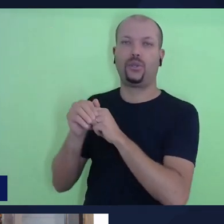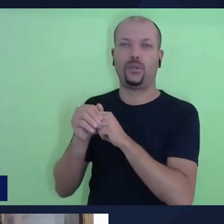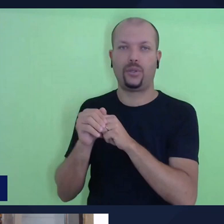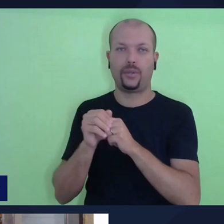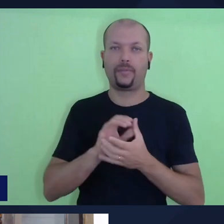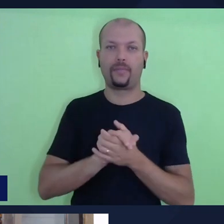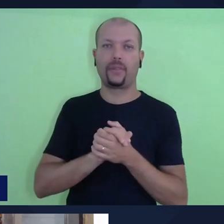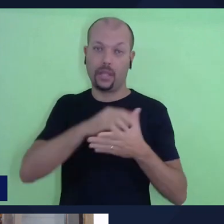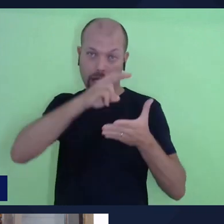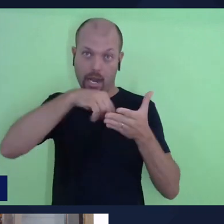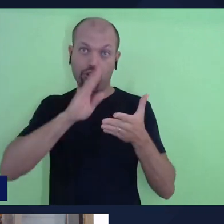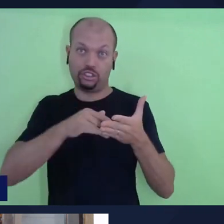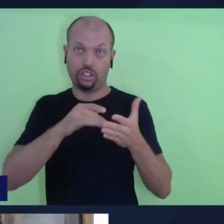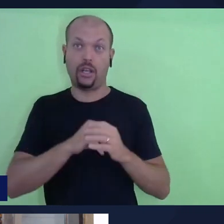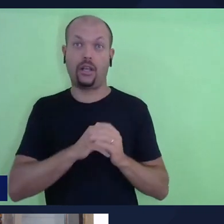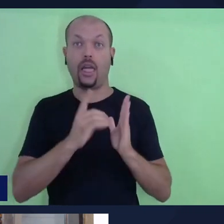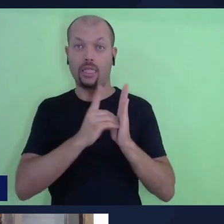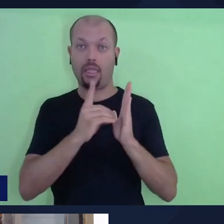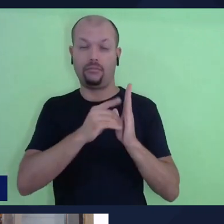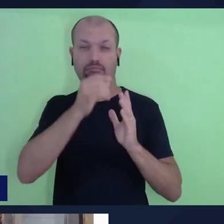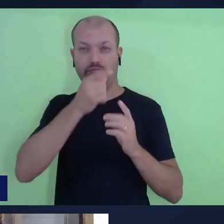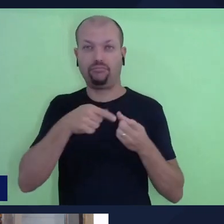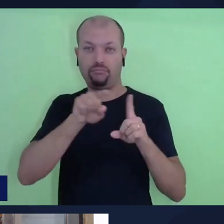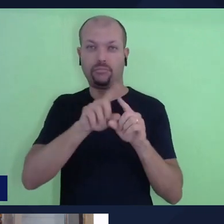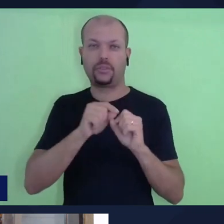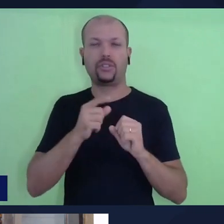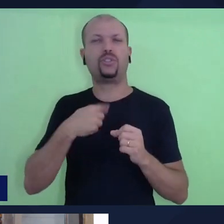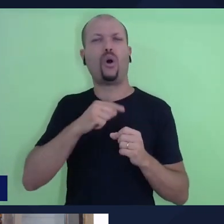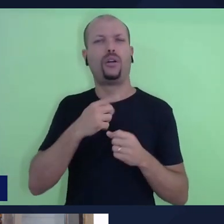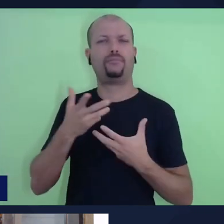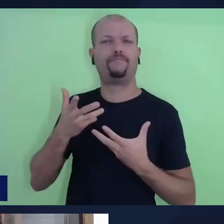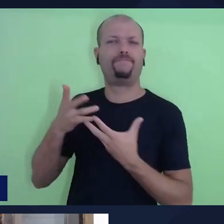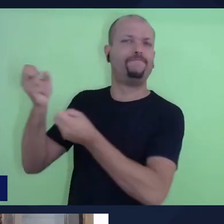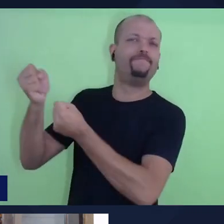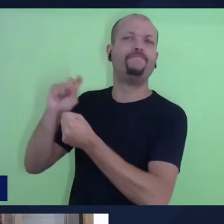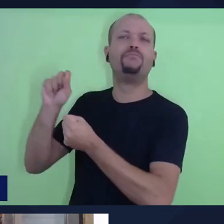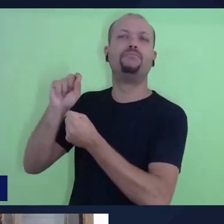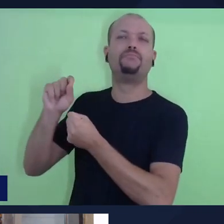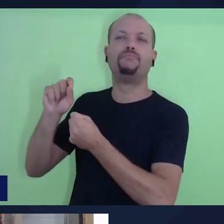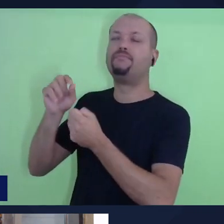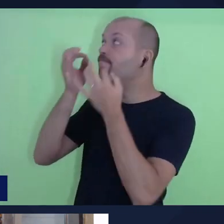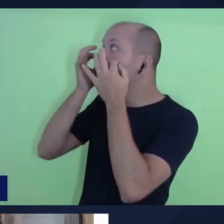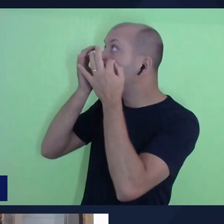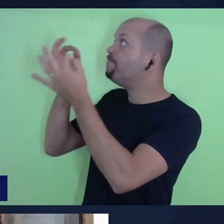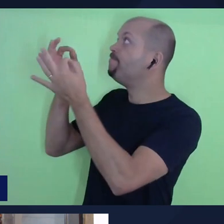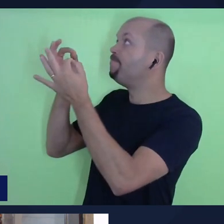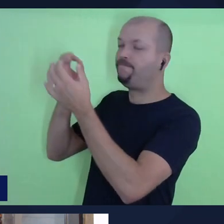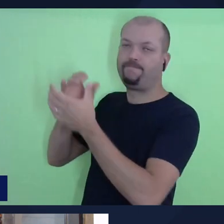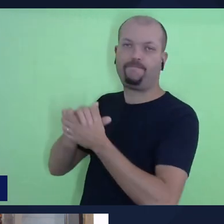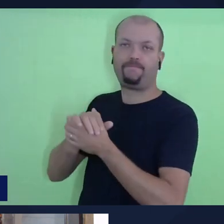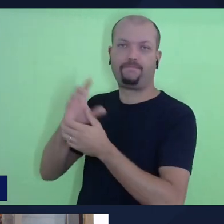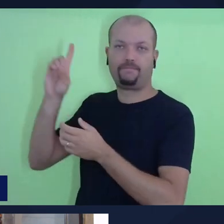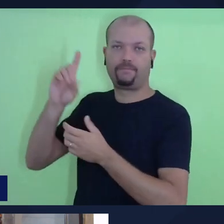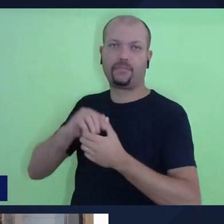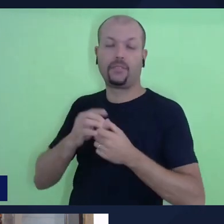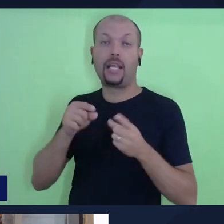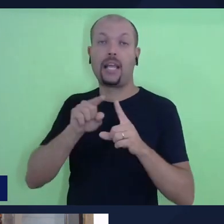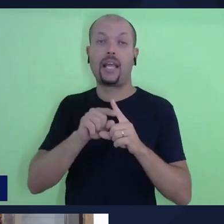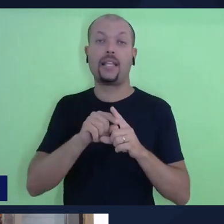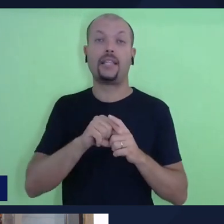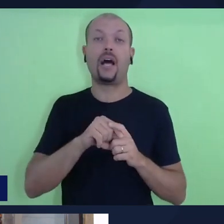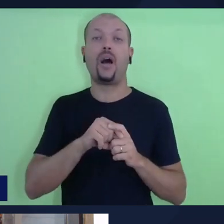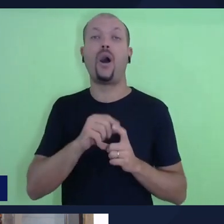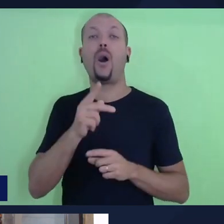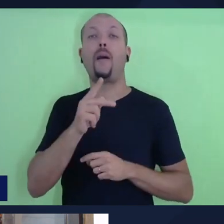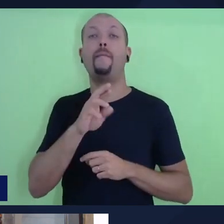vinte e oito, nós somos conclamados a ouvir a Deus. E lá em provérbios três, somos conclamados a